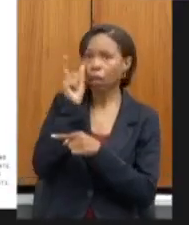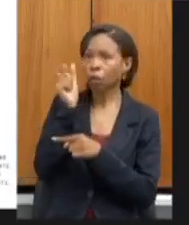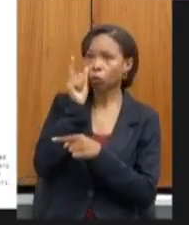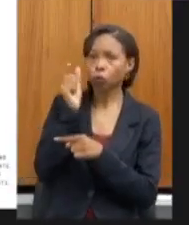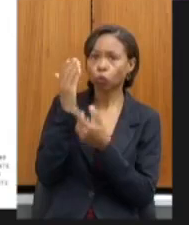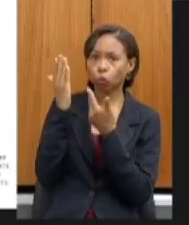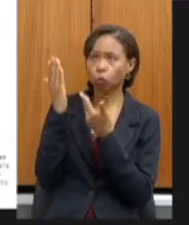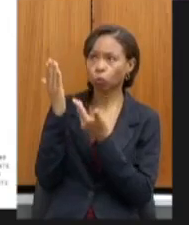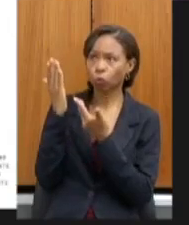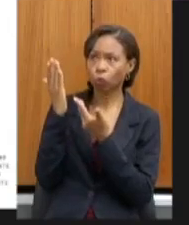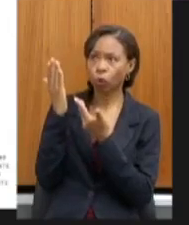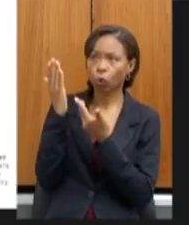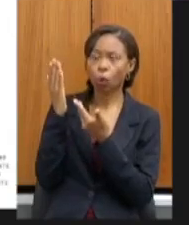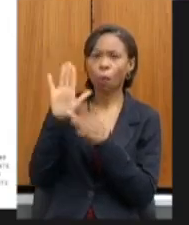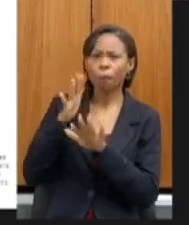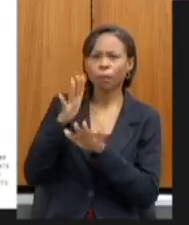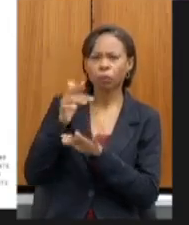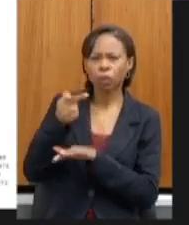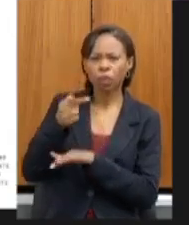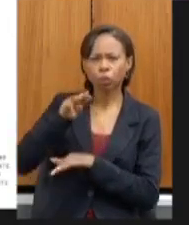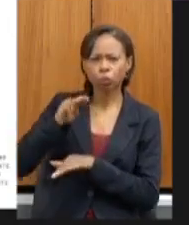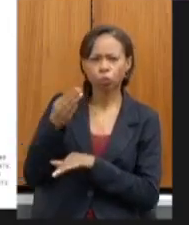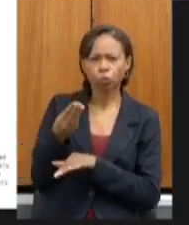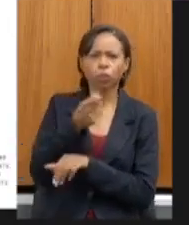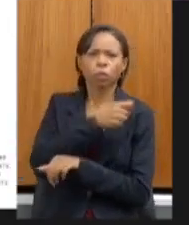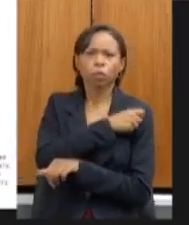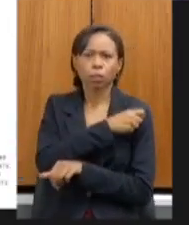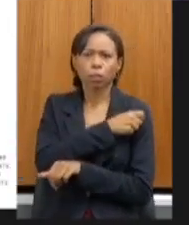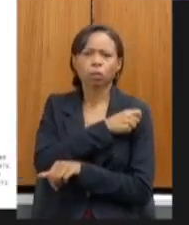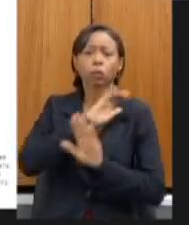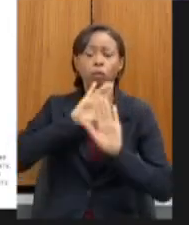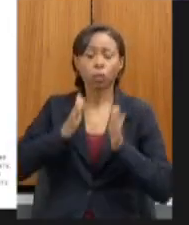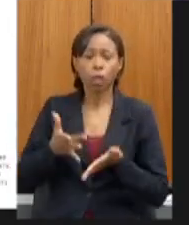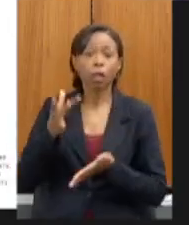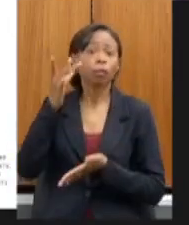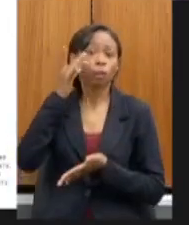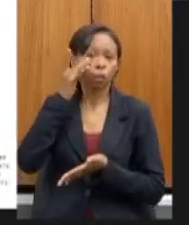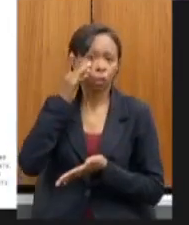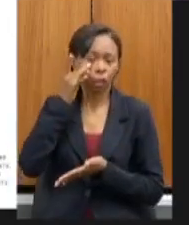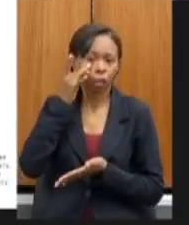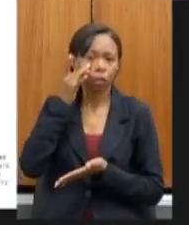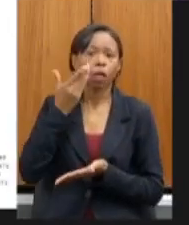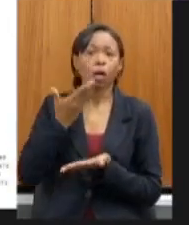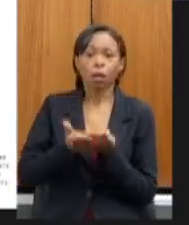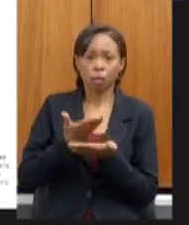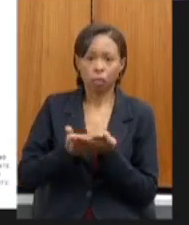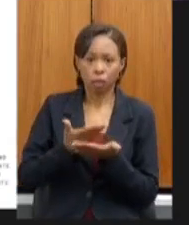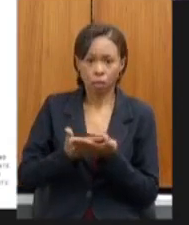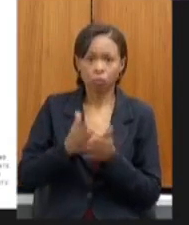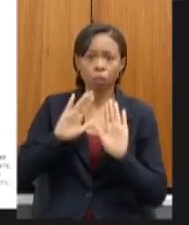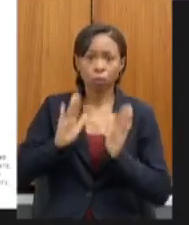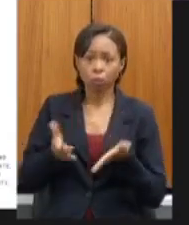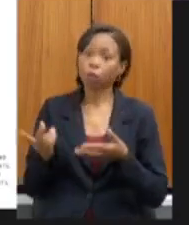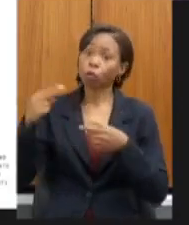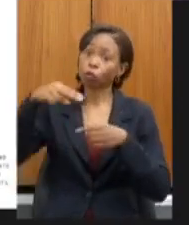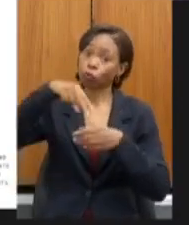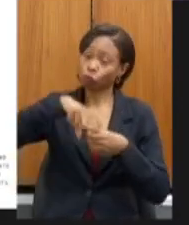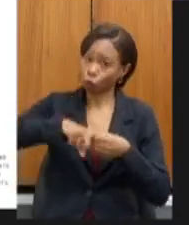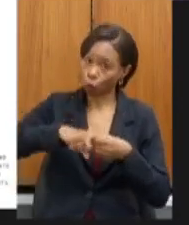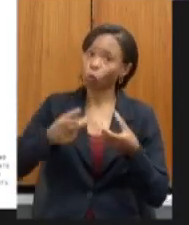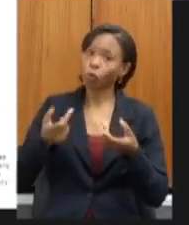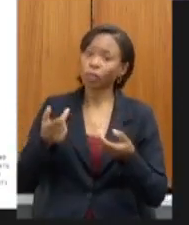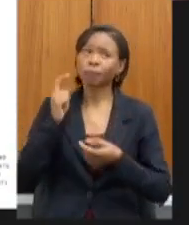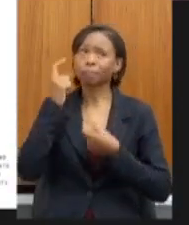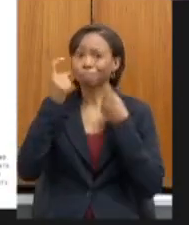cerca de quase 7 milhões de alunos que já estão em aula presencial que é uma coisa que nos preocupa um pouco pelo fato de